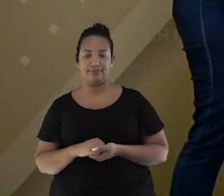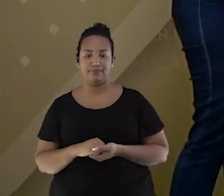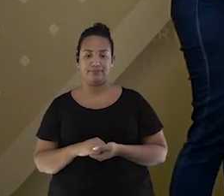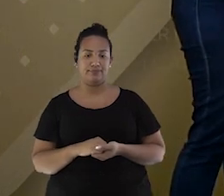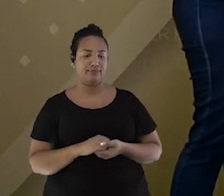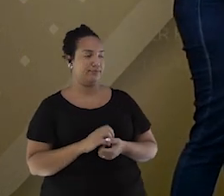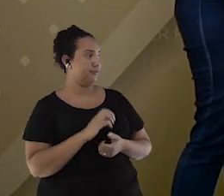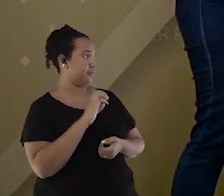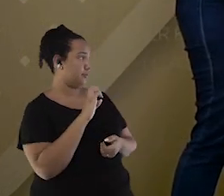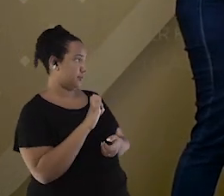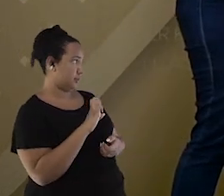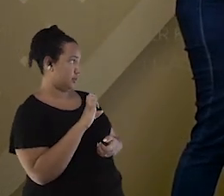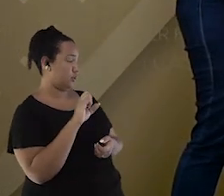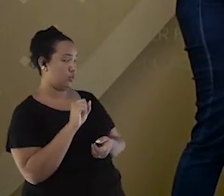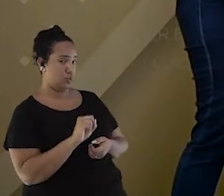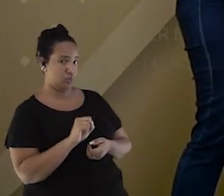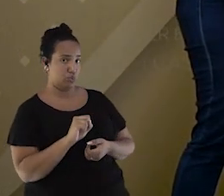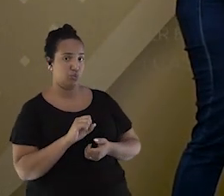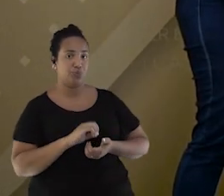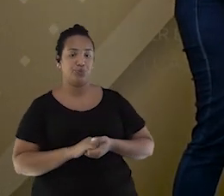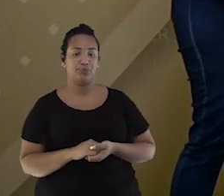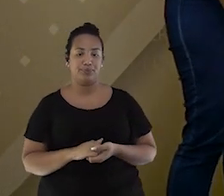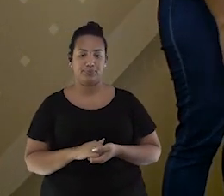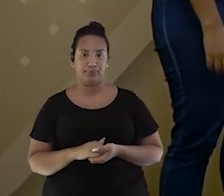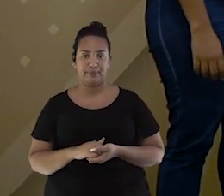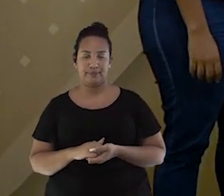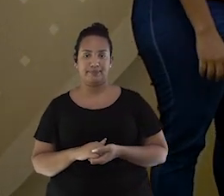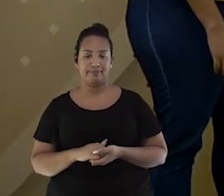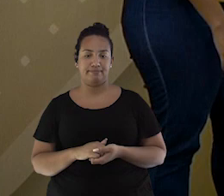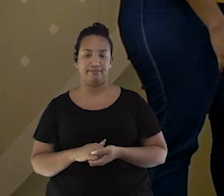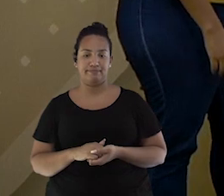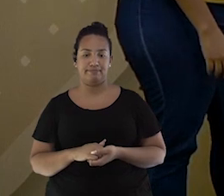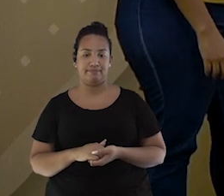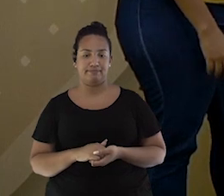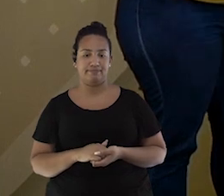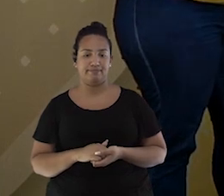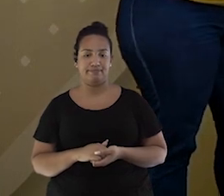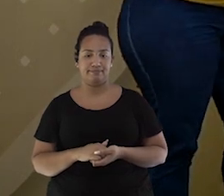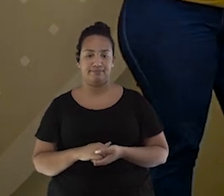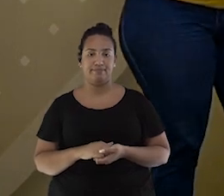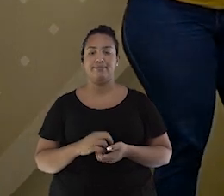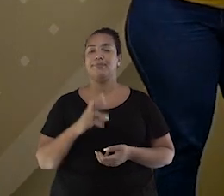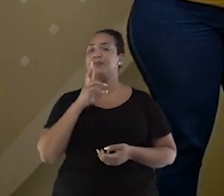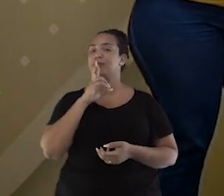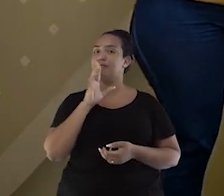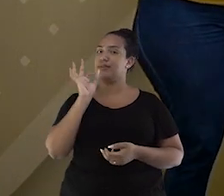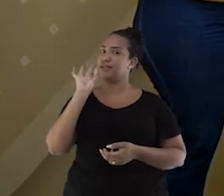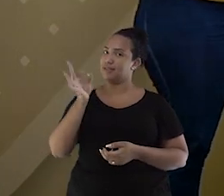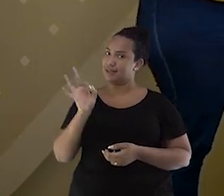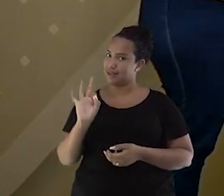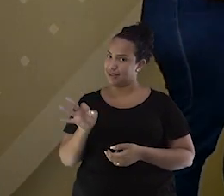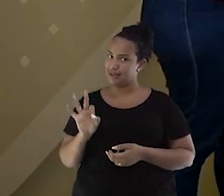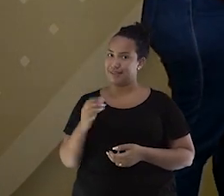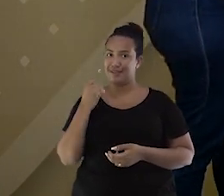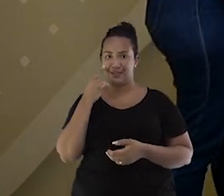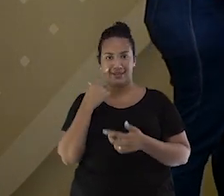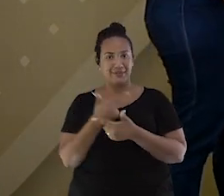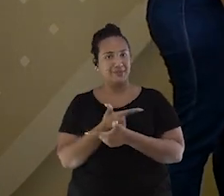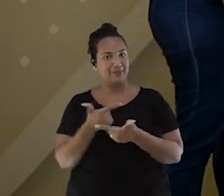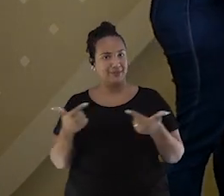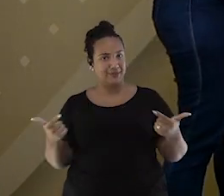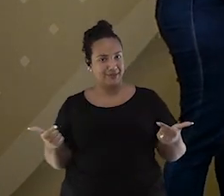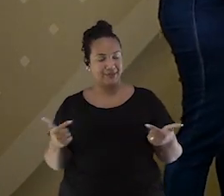E8. E8. E8. Vamos ver. E a Beatriz acertou dessa vez. Não teve sorte, hein?